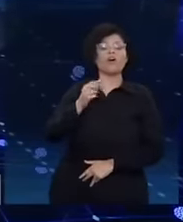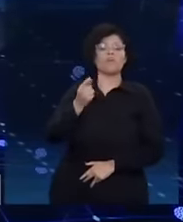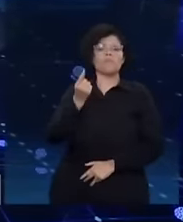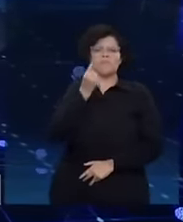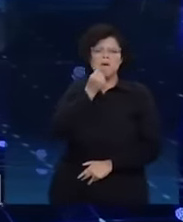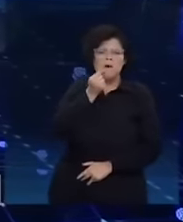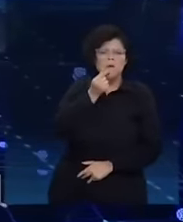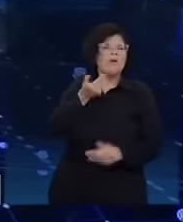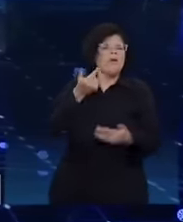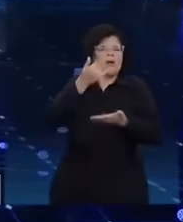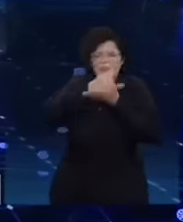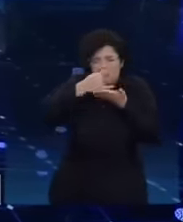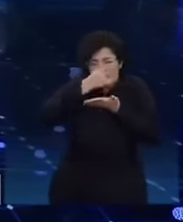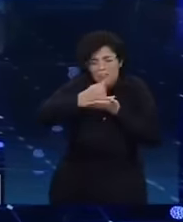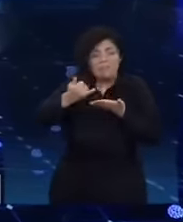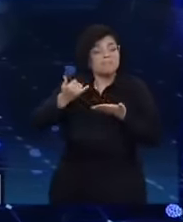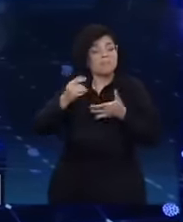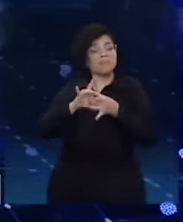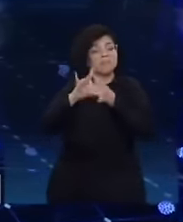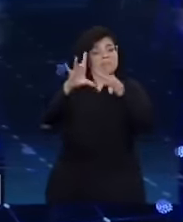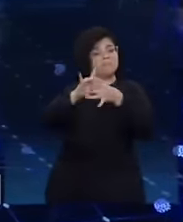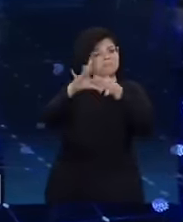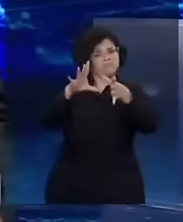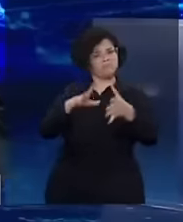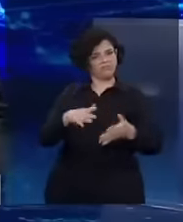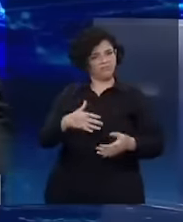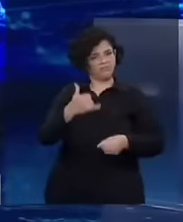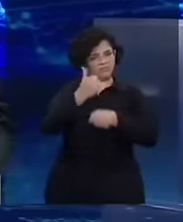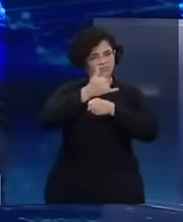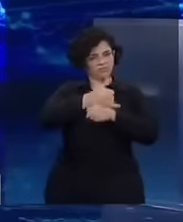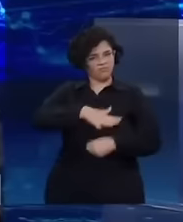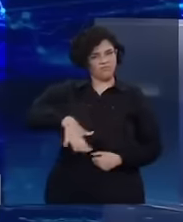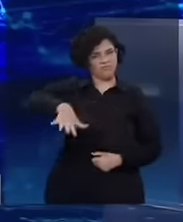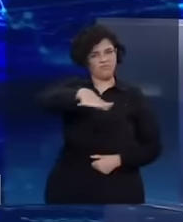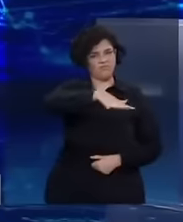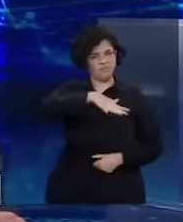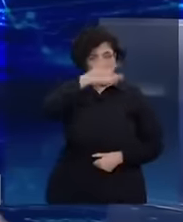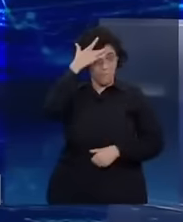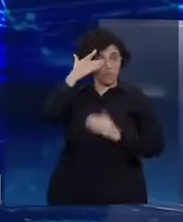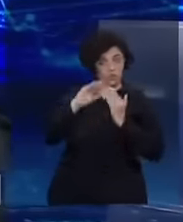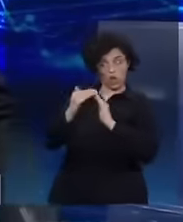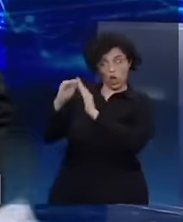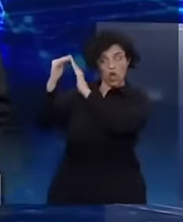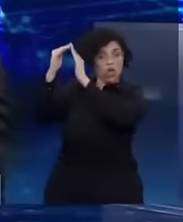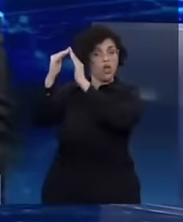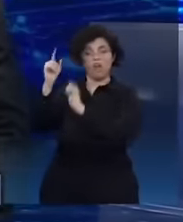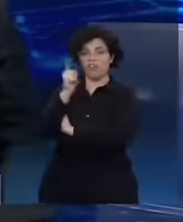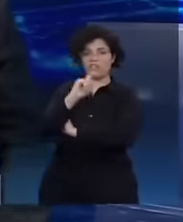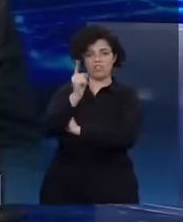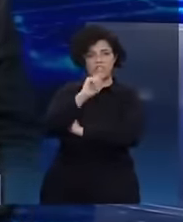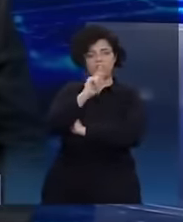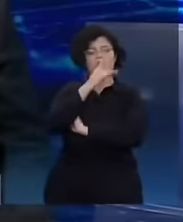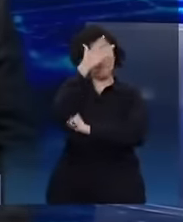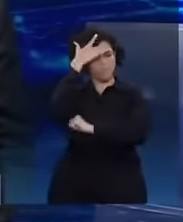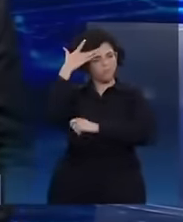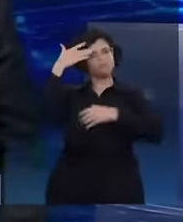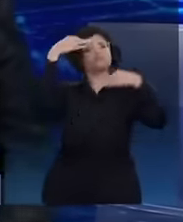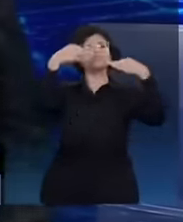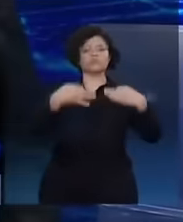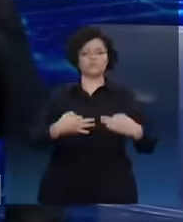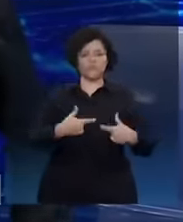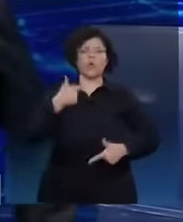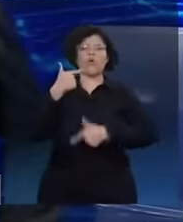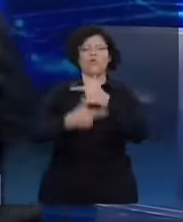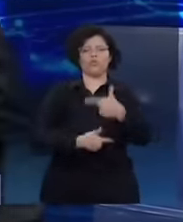no Brasil, são chefões da comunidade, não é o povo do complexo do Alemão, não. O povo ali é decente, é ordeiro, é